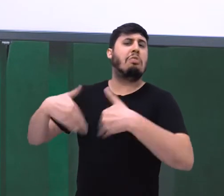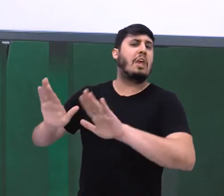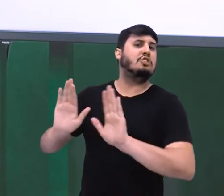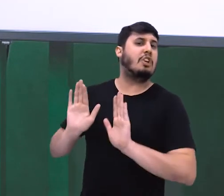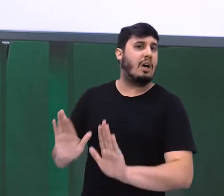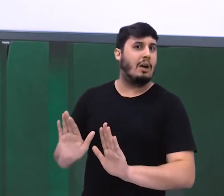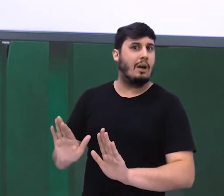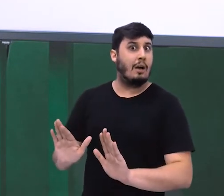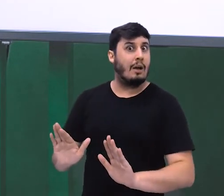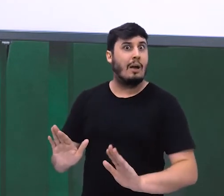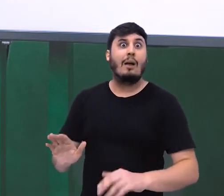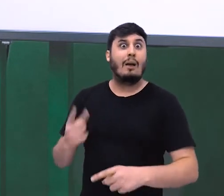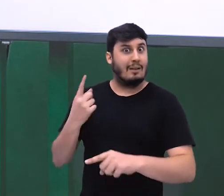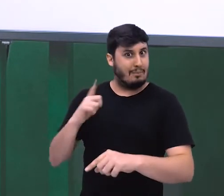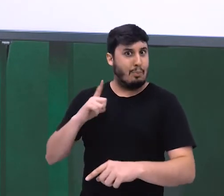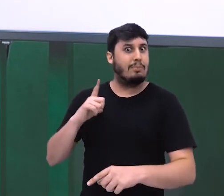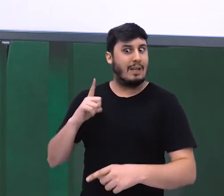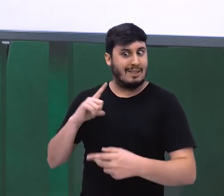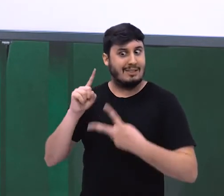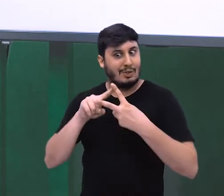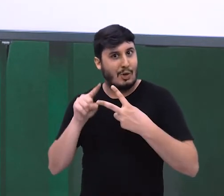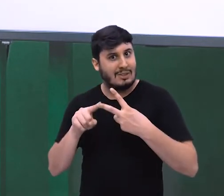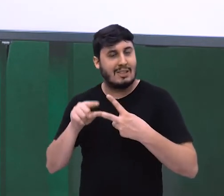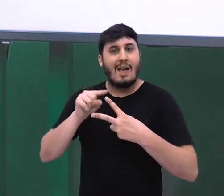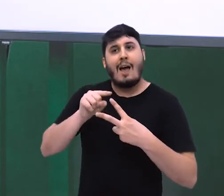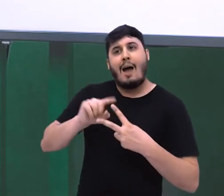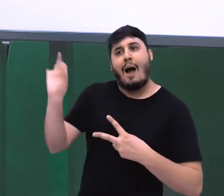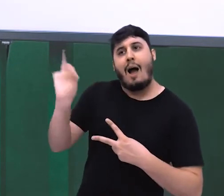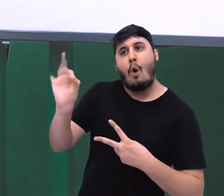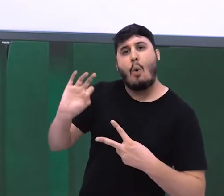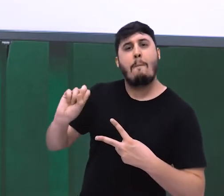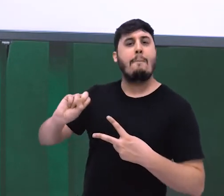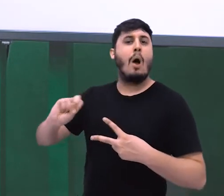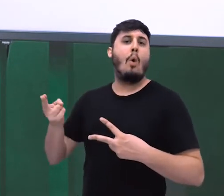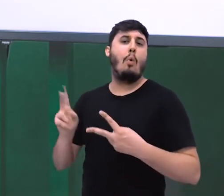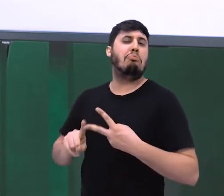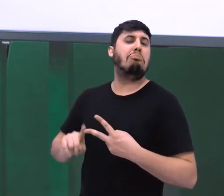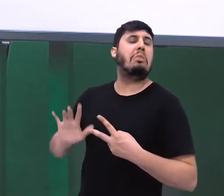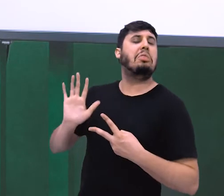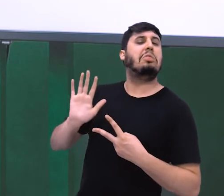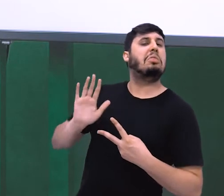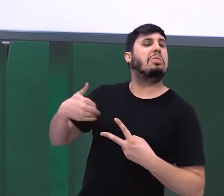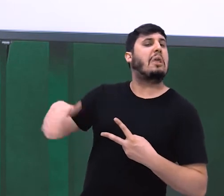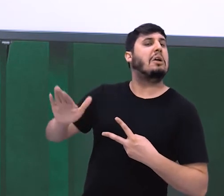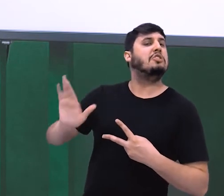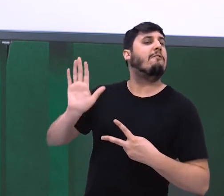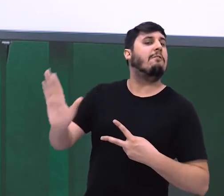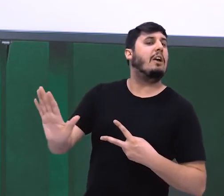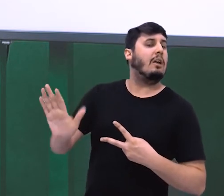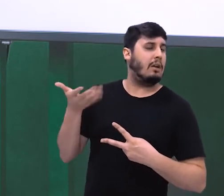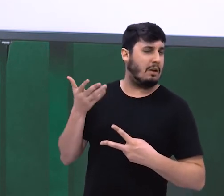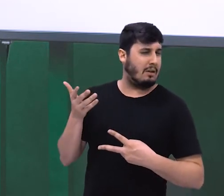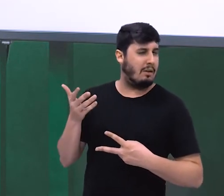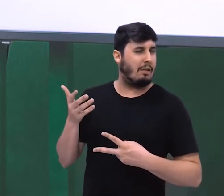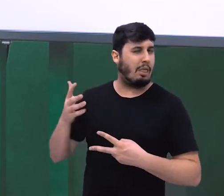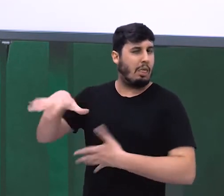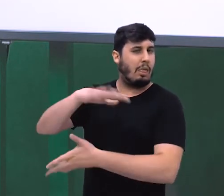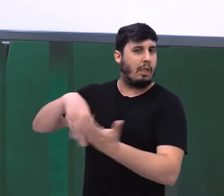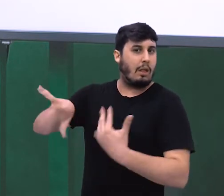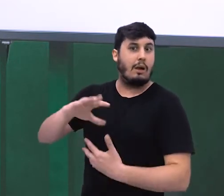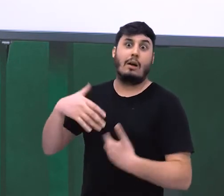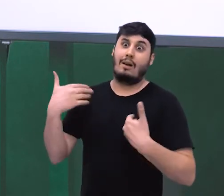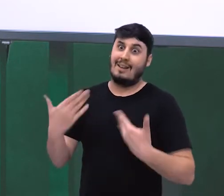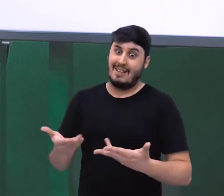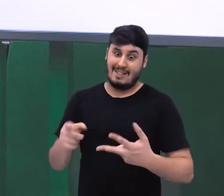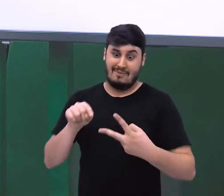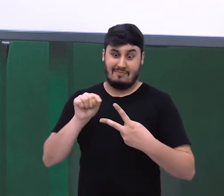praticar as duas. Ou eu faço uma ou eu faço a outra. As conjunções alternativas dão conta